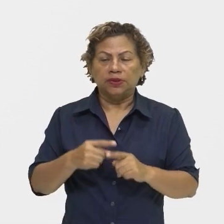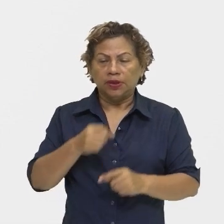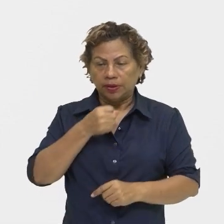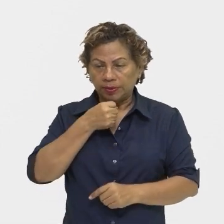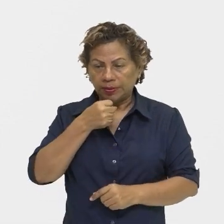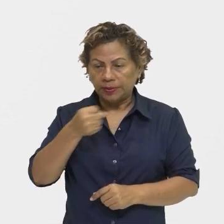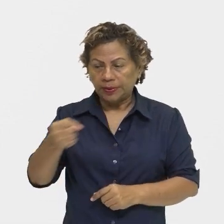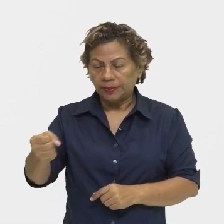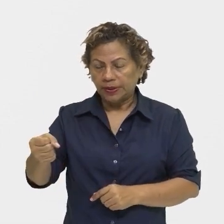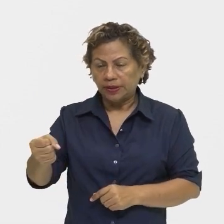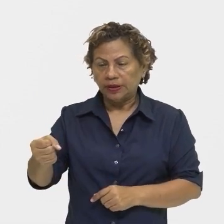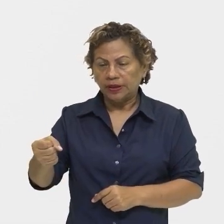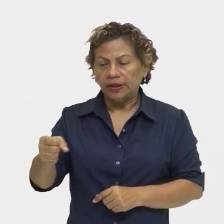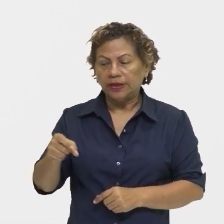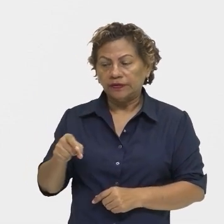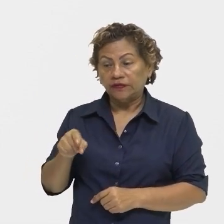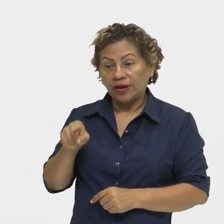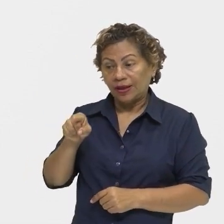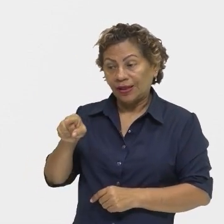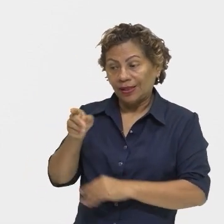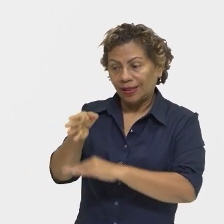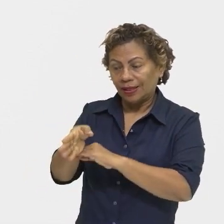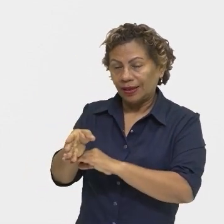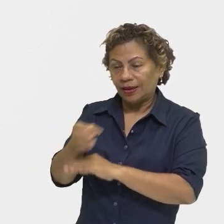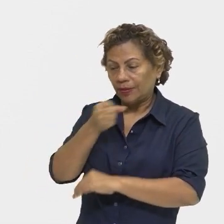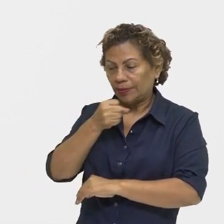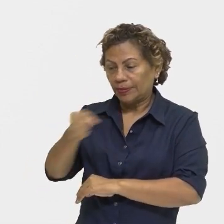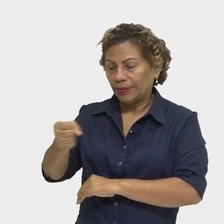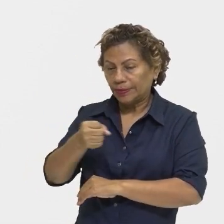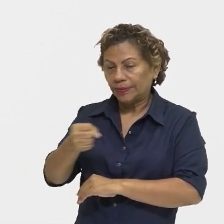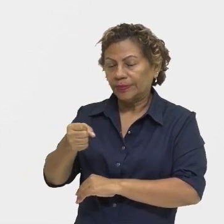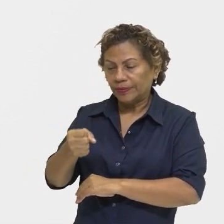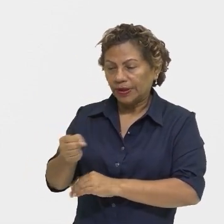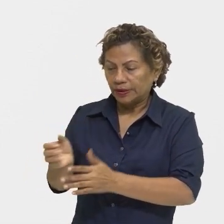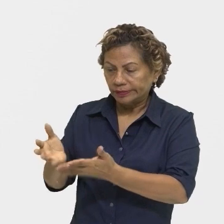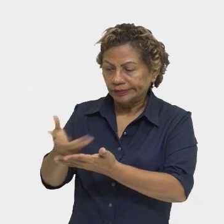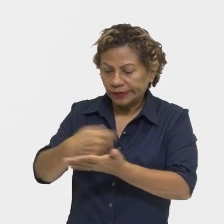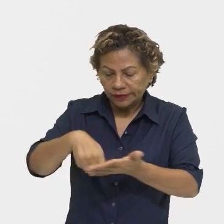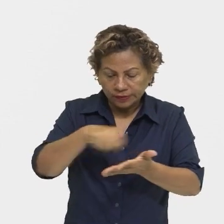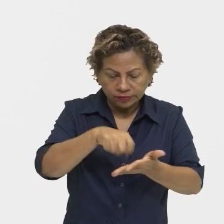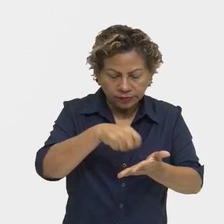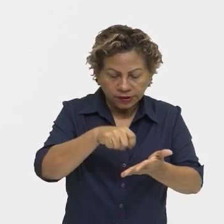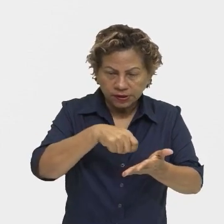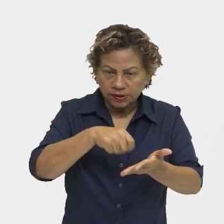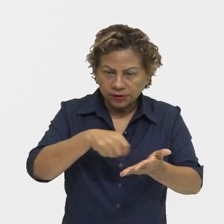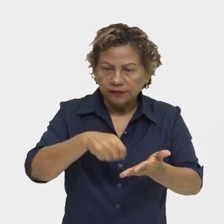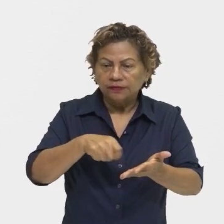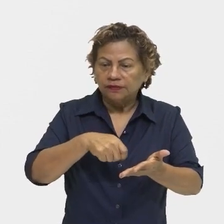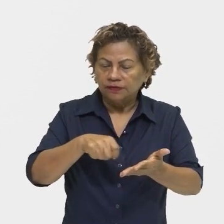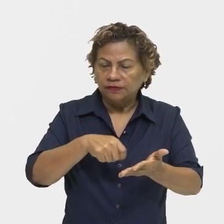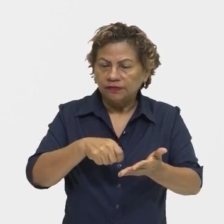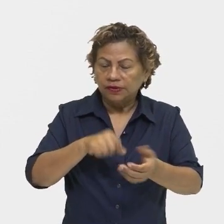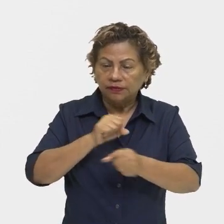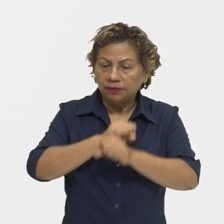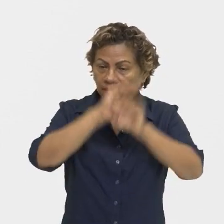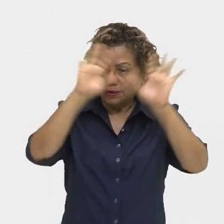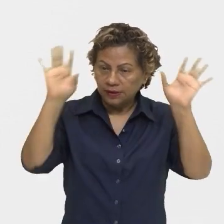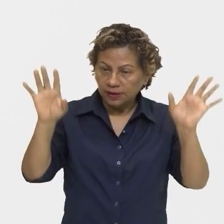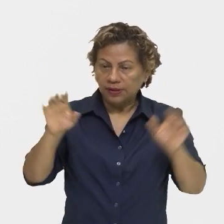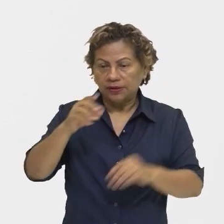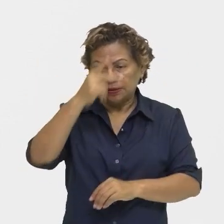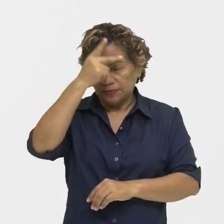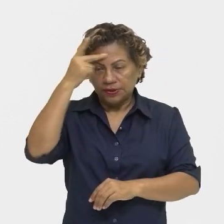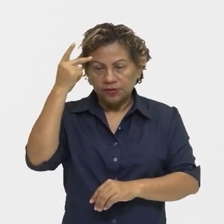ter que colher essa informação, escrever de maneira clara, né? Com toda a objetividade para que o leitor